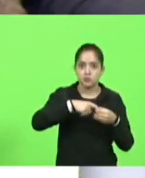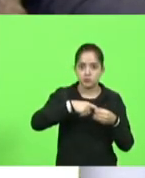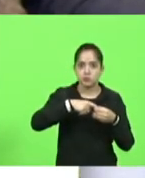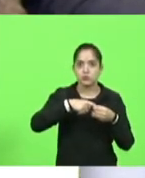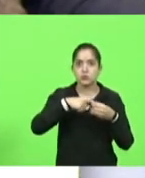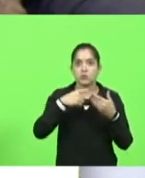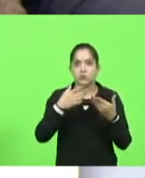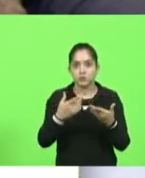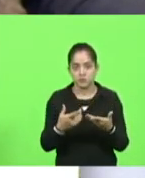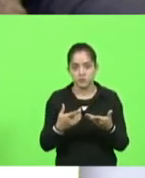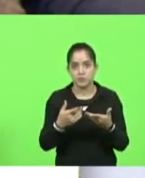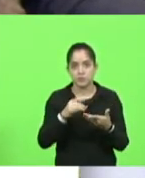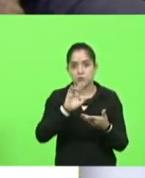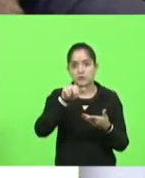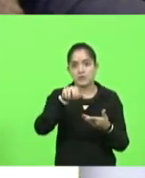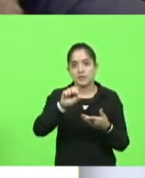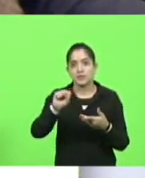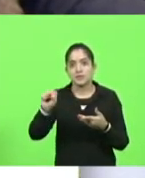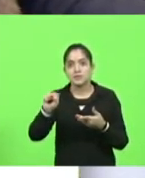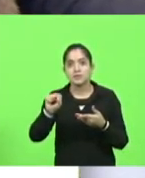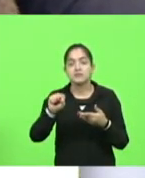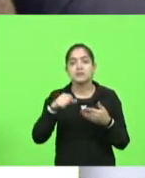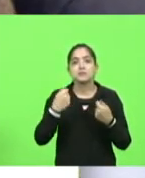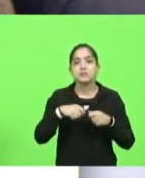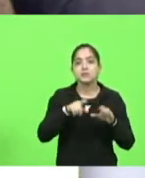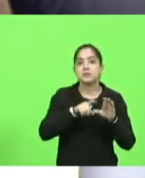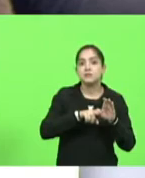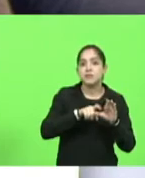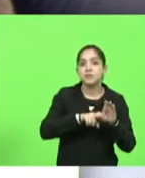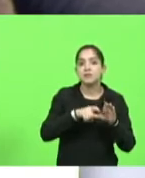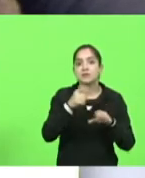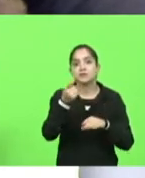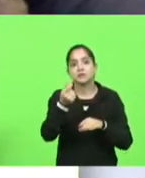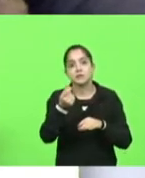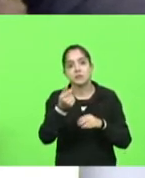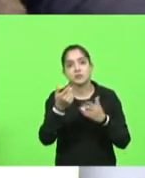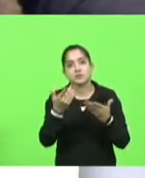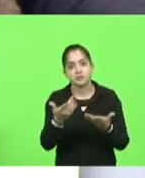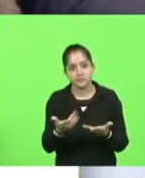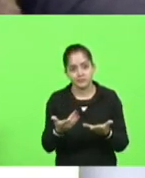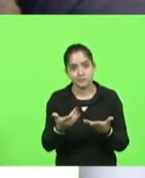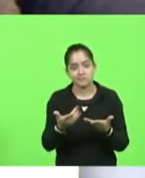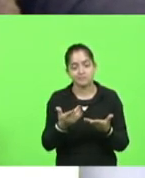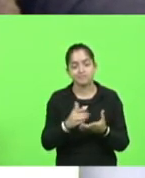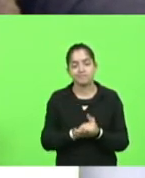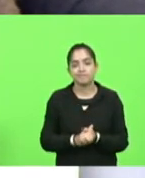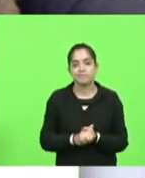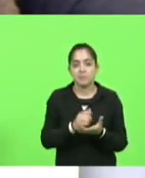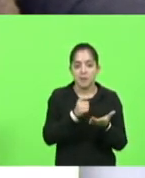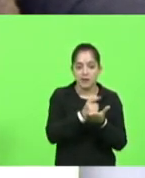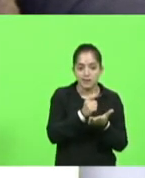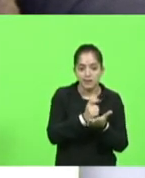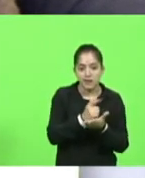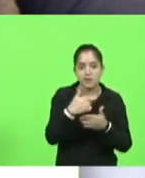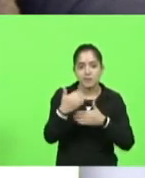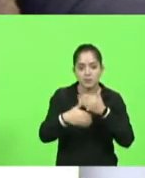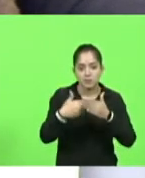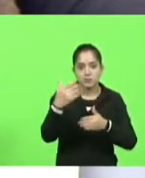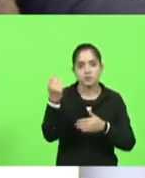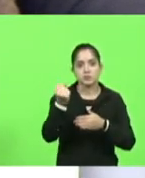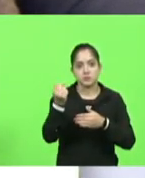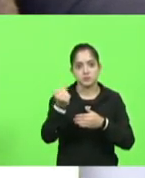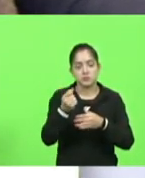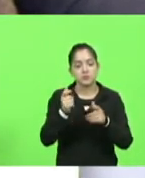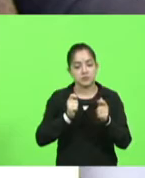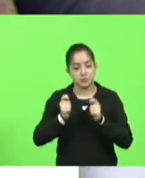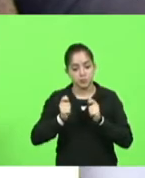o vulgo INSS dependendo de contribuições ali para poder se aposentar alguém que tinha economizado para conseguir